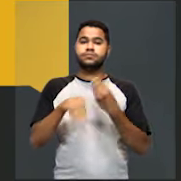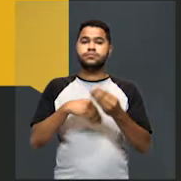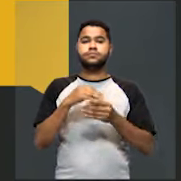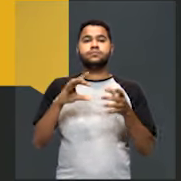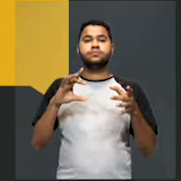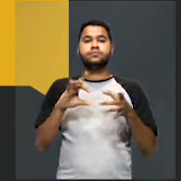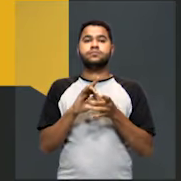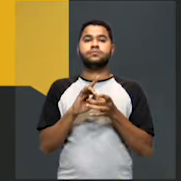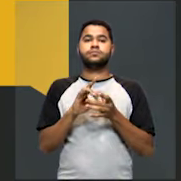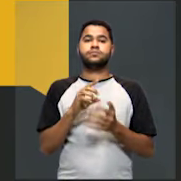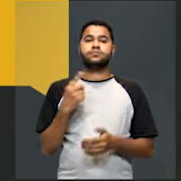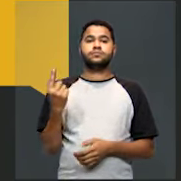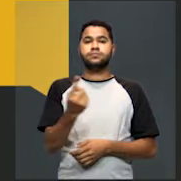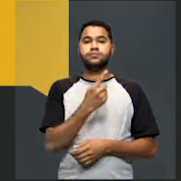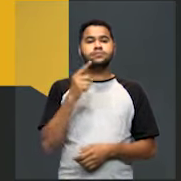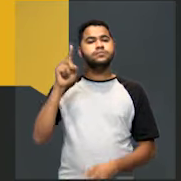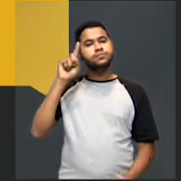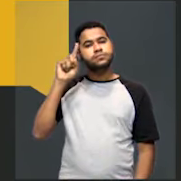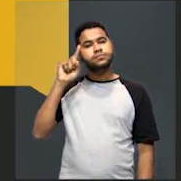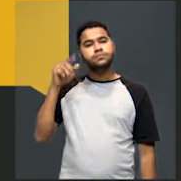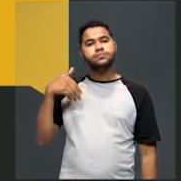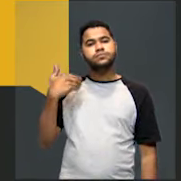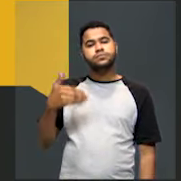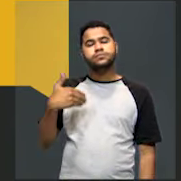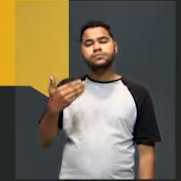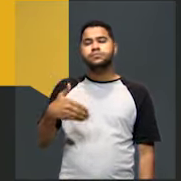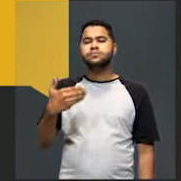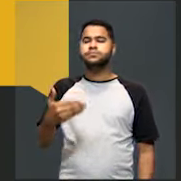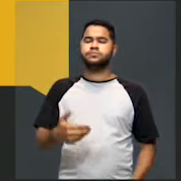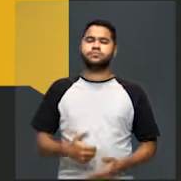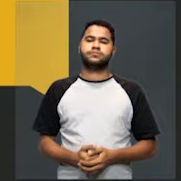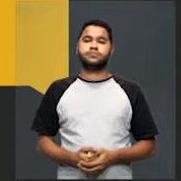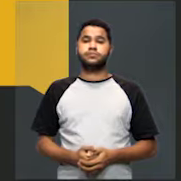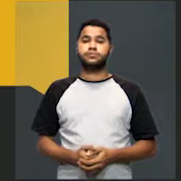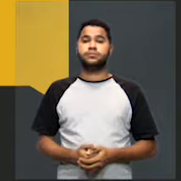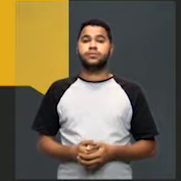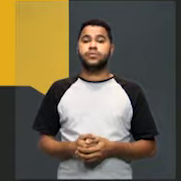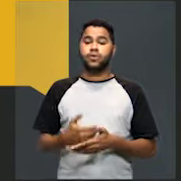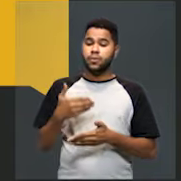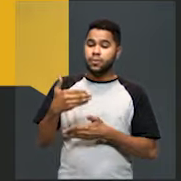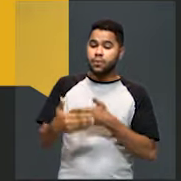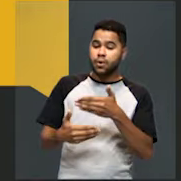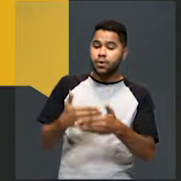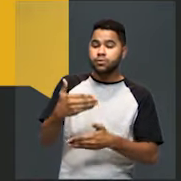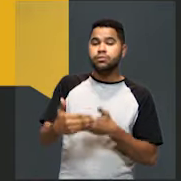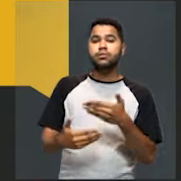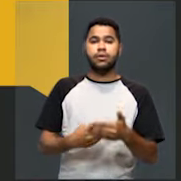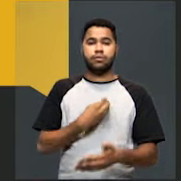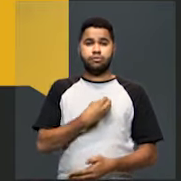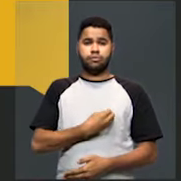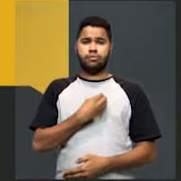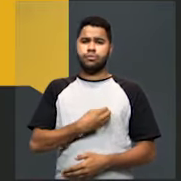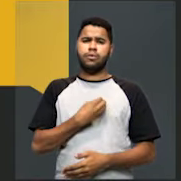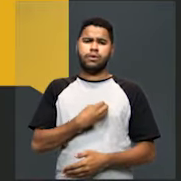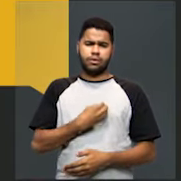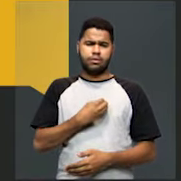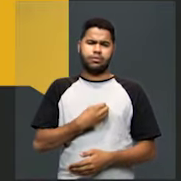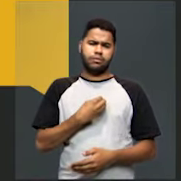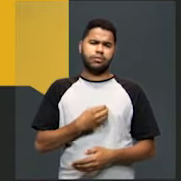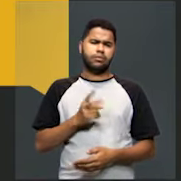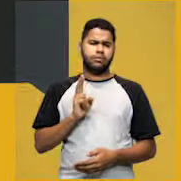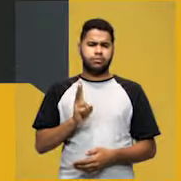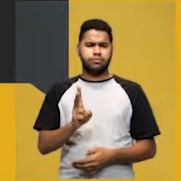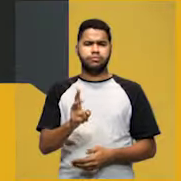relacionam com o nosso cotidiano, com o nosso dia a dia. Processos que estão presentes na nossa vida realmente.